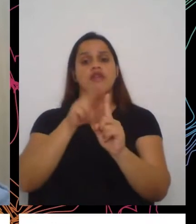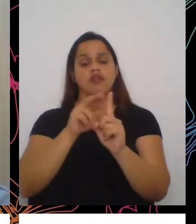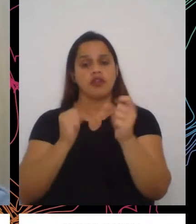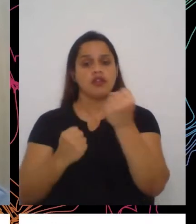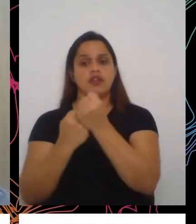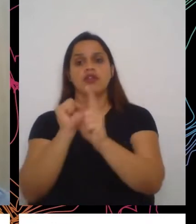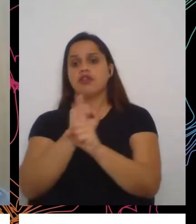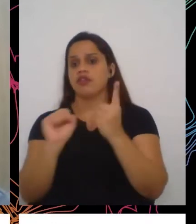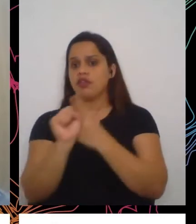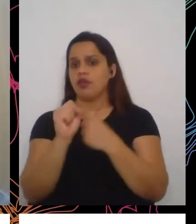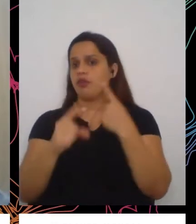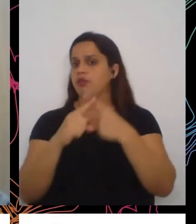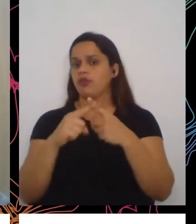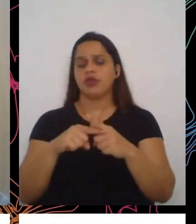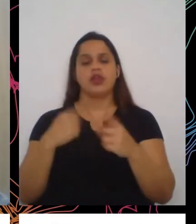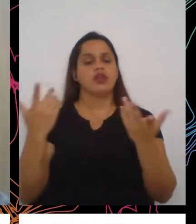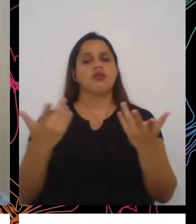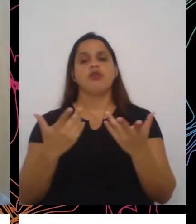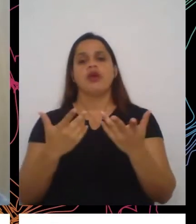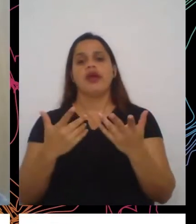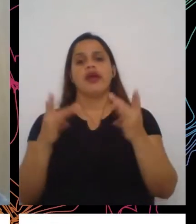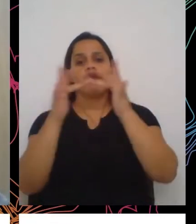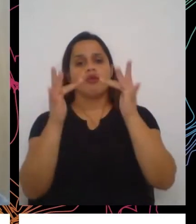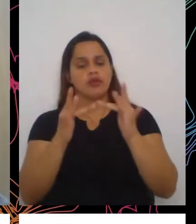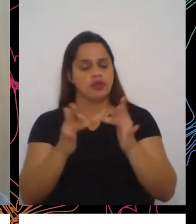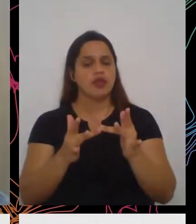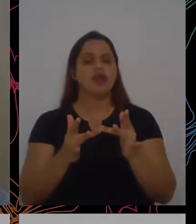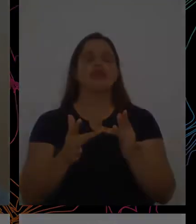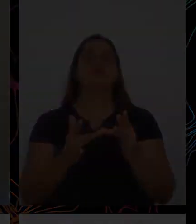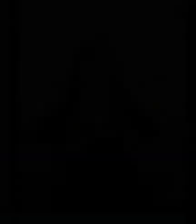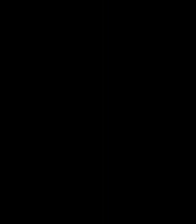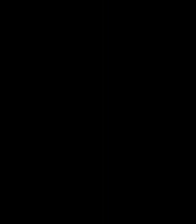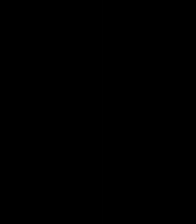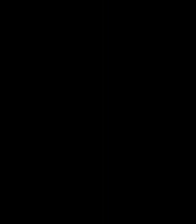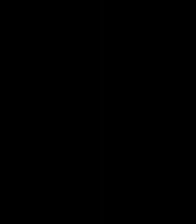chamados a esse atendimento não são chamados a ser ouvidos nesse processo.